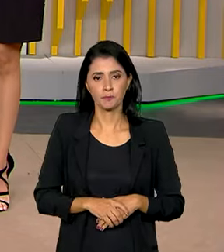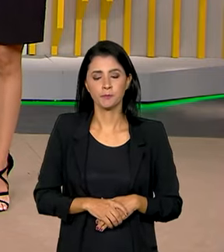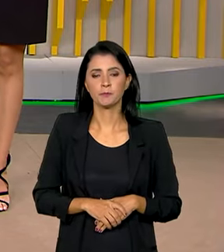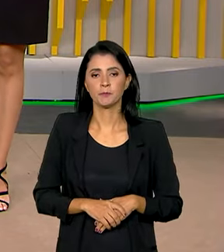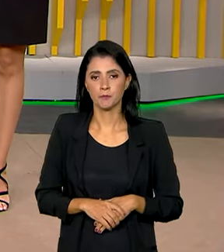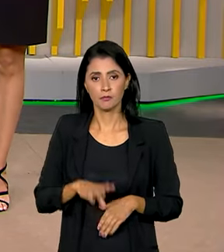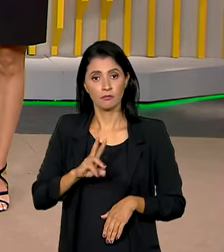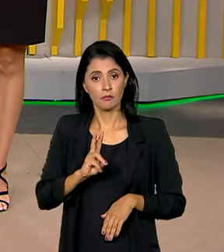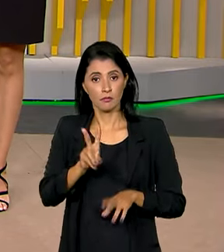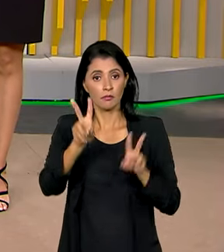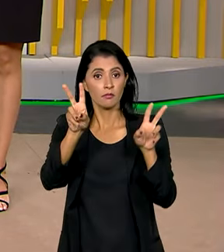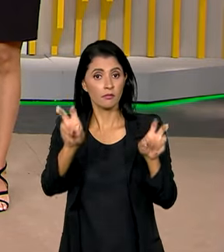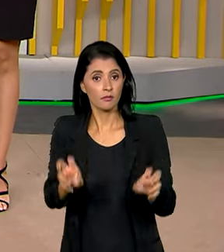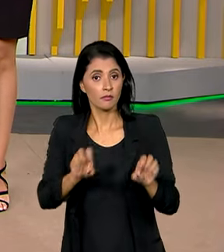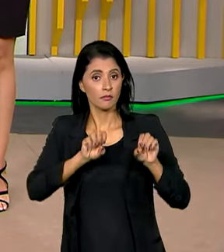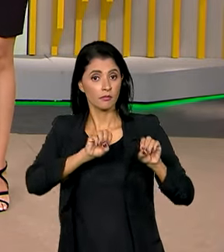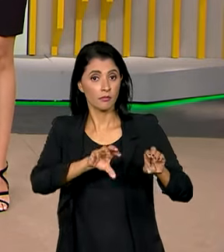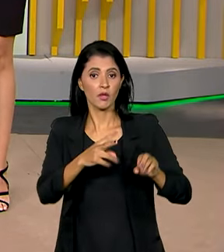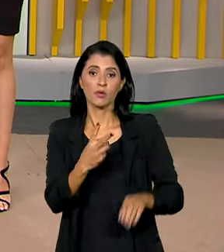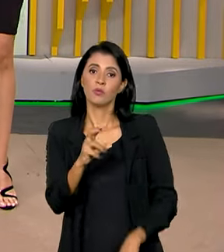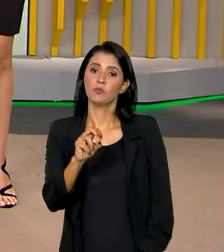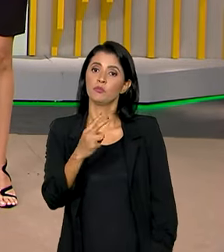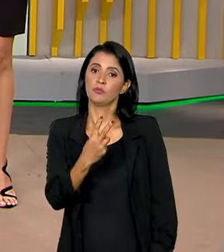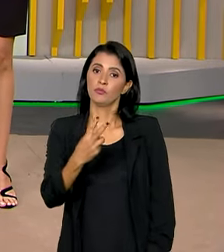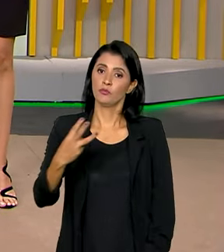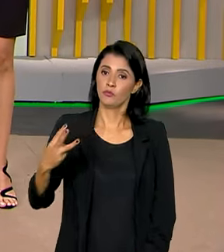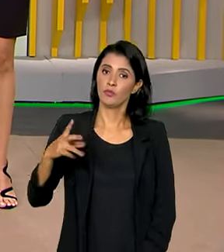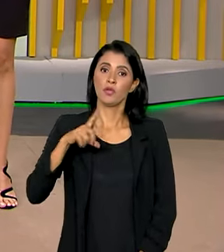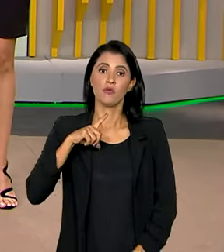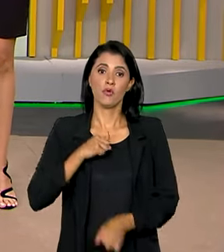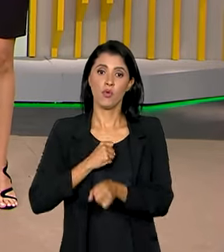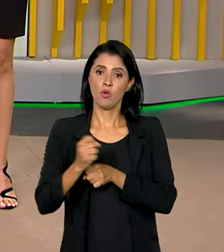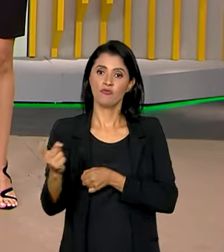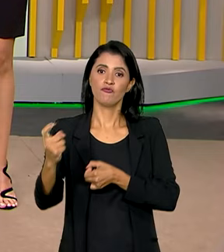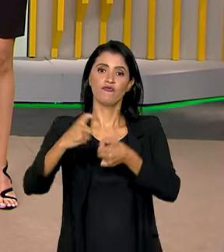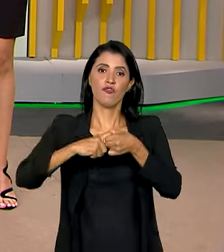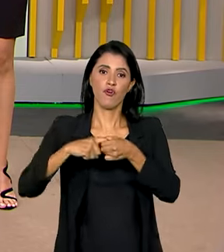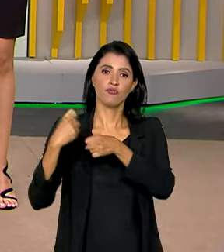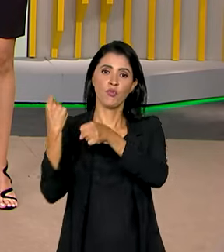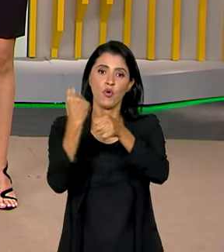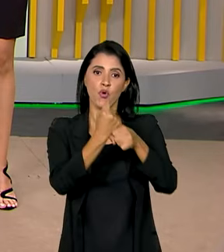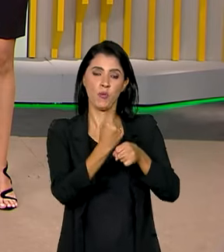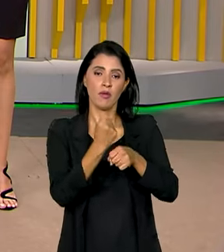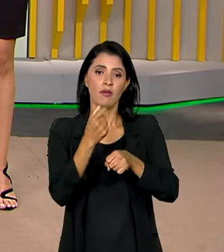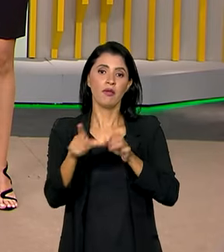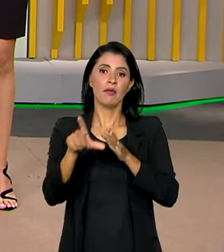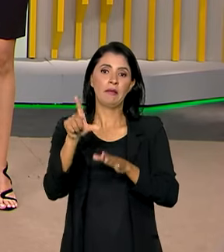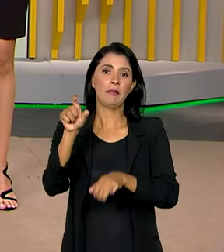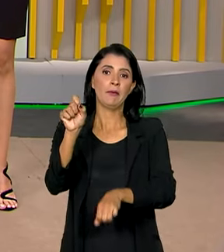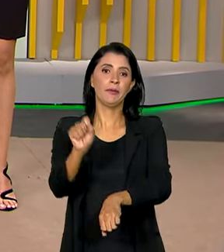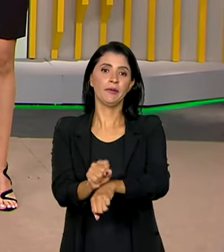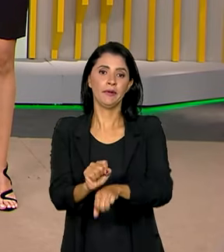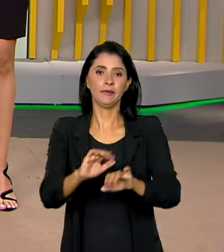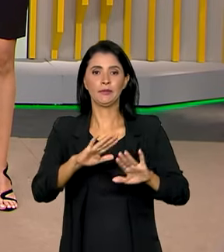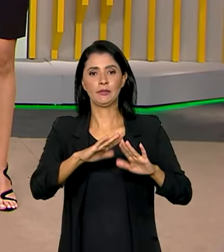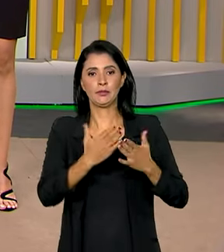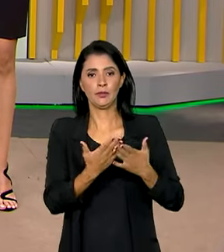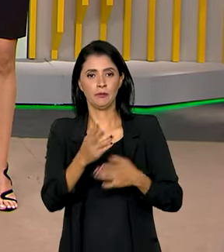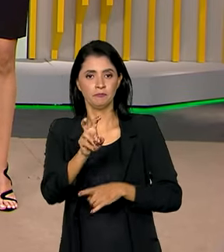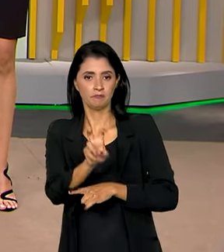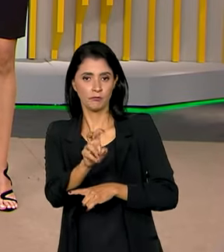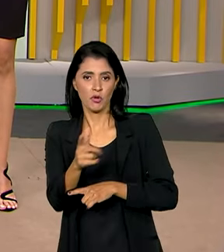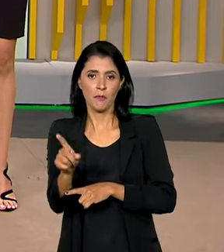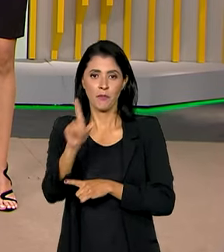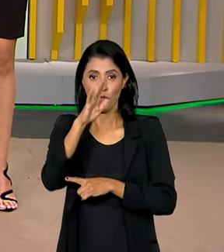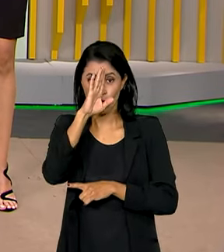E ainda sobre educação, 2023 foi o ano de retomada de obras inacabadas em escolas e creches. Outra